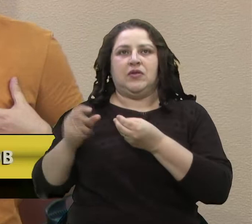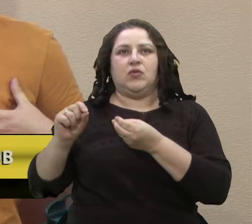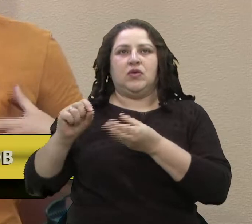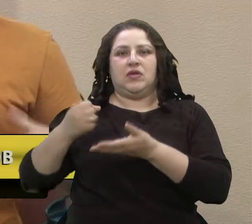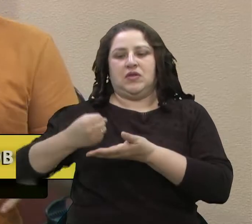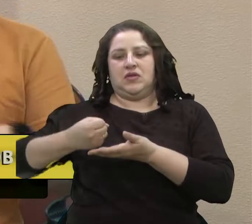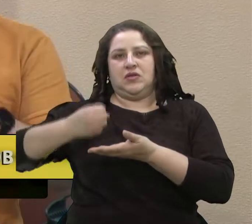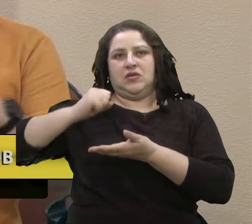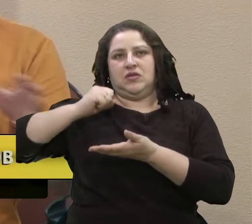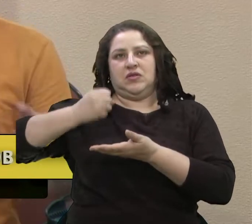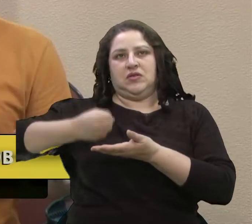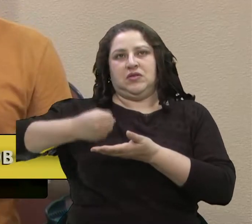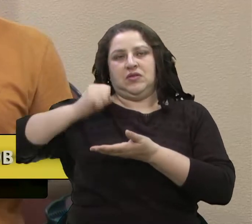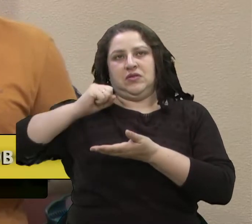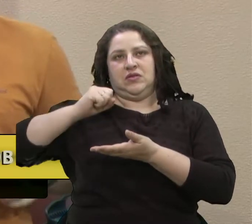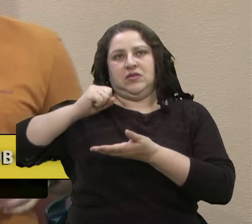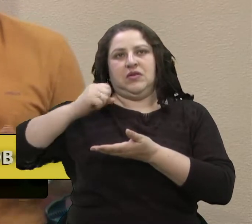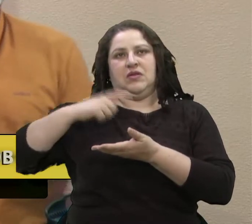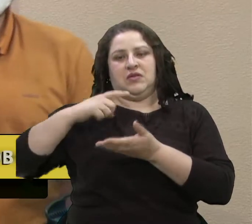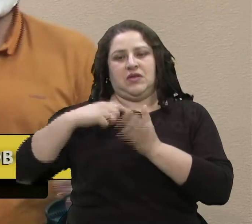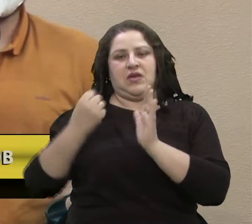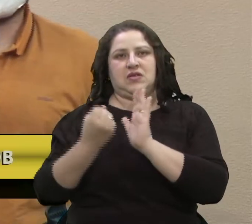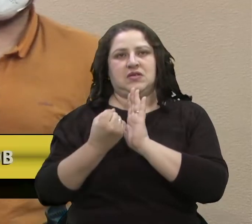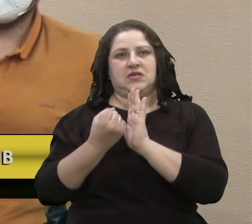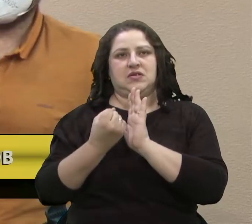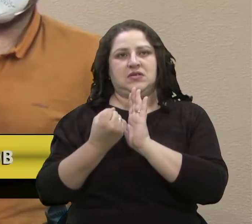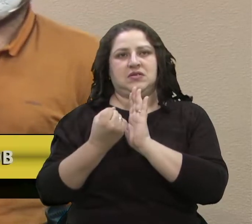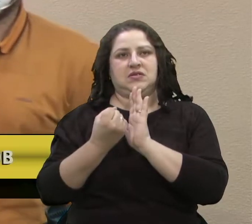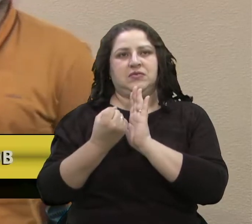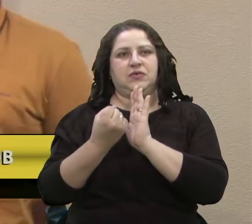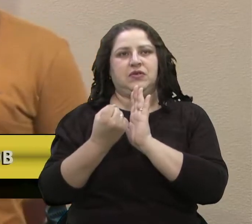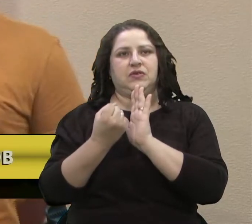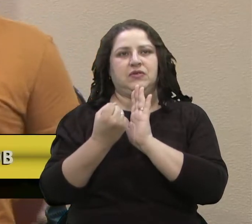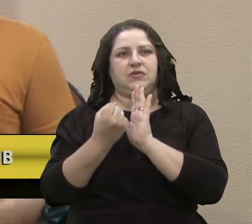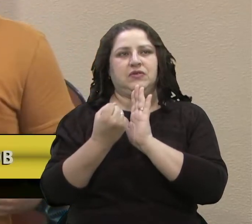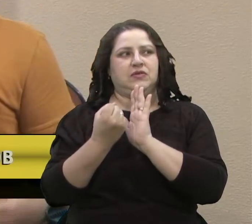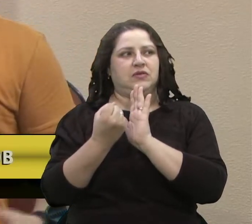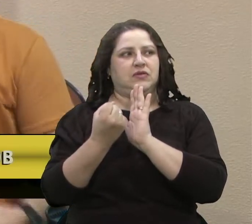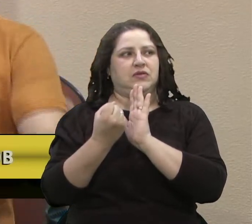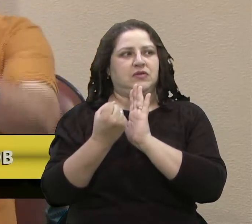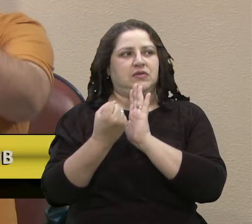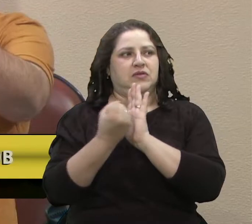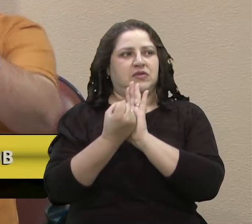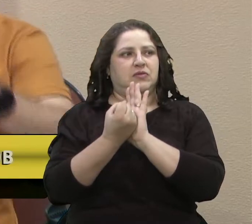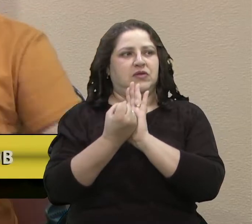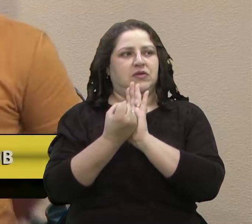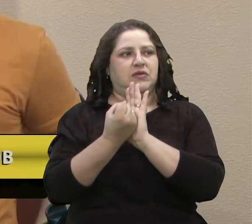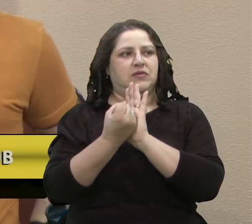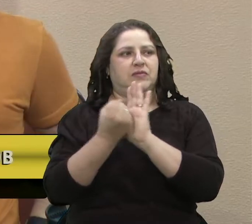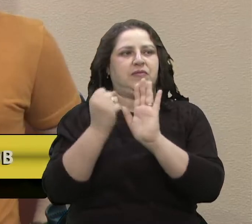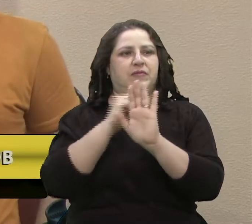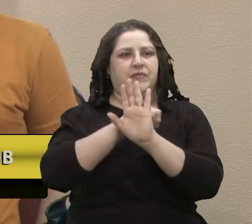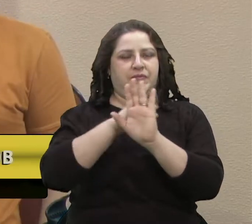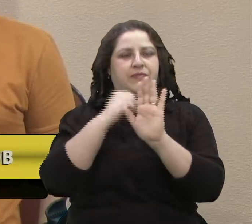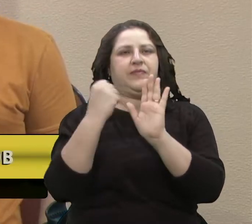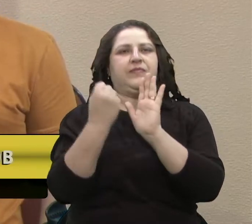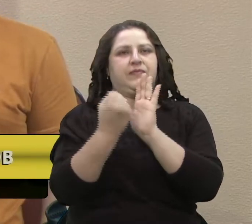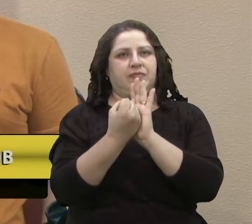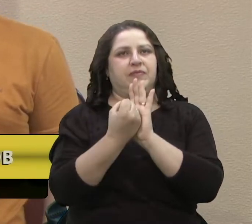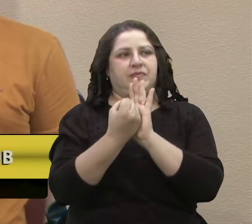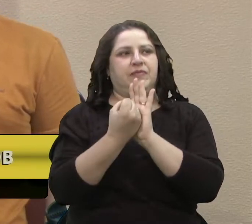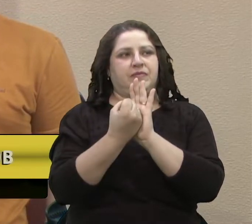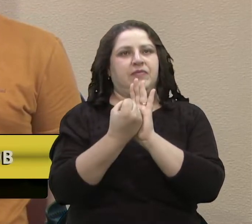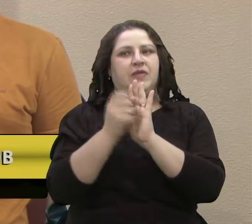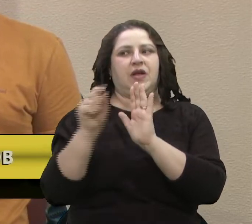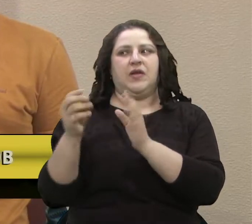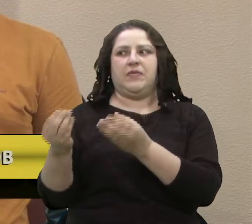que tem um simbologismo nessa xícara. E eu, na primeira oportunidade que tiver, vou entregar para ti essa xícara, porque